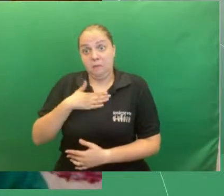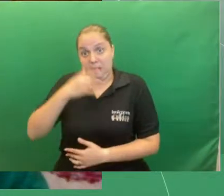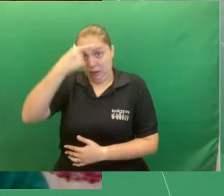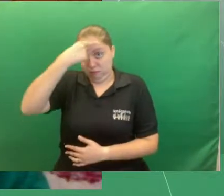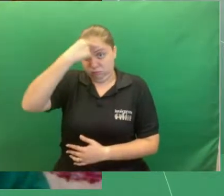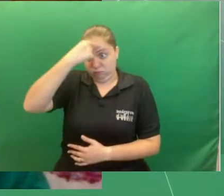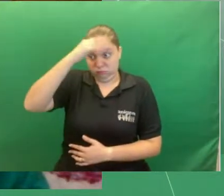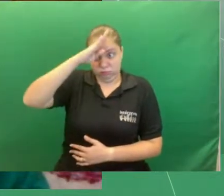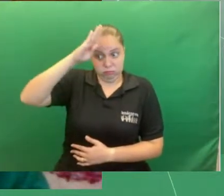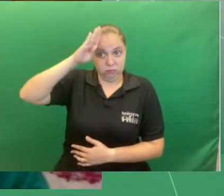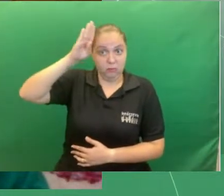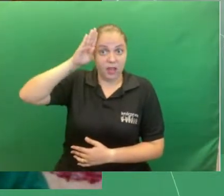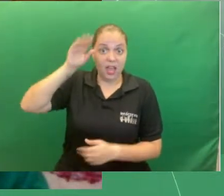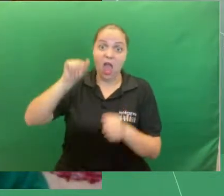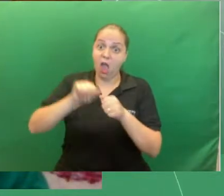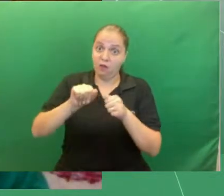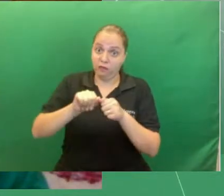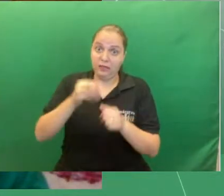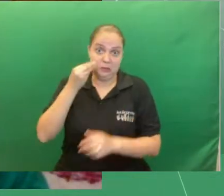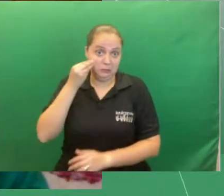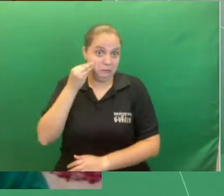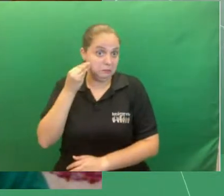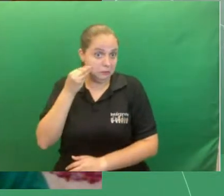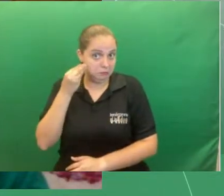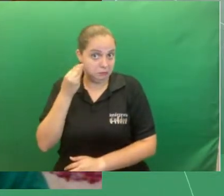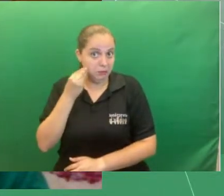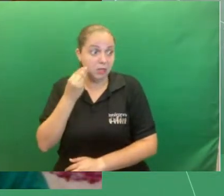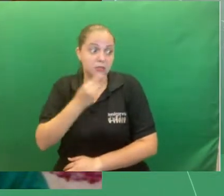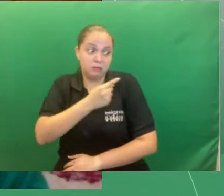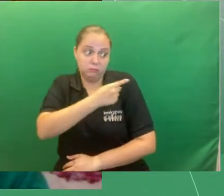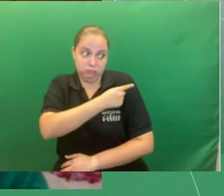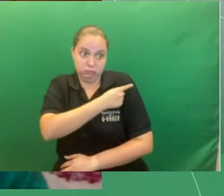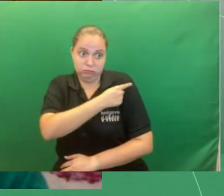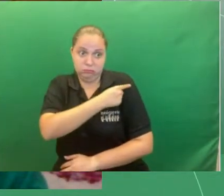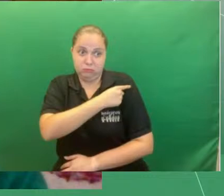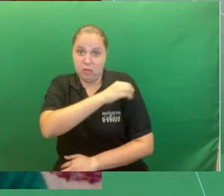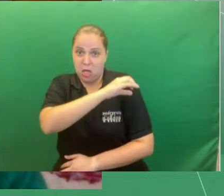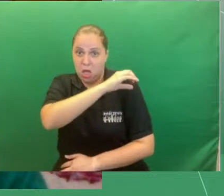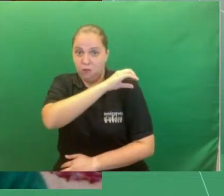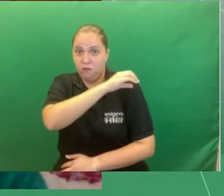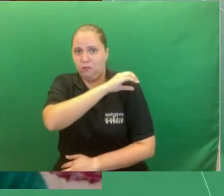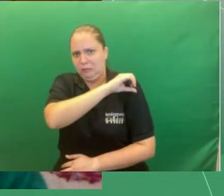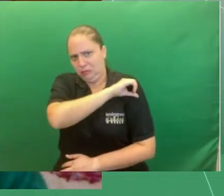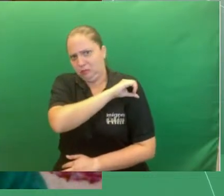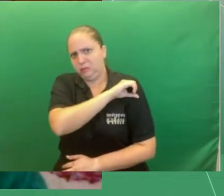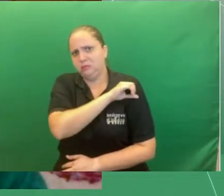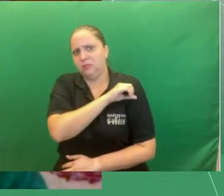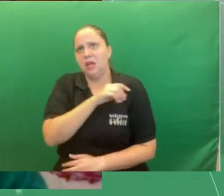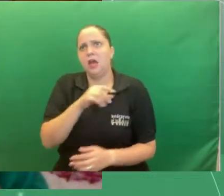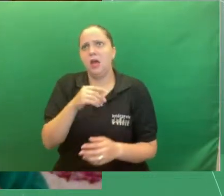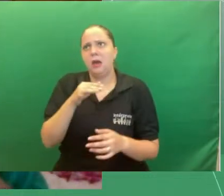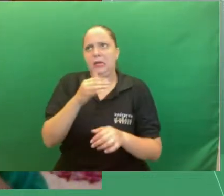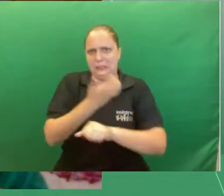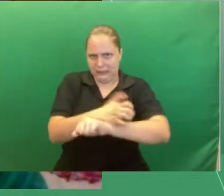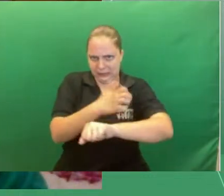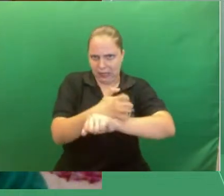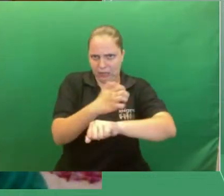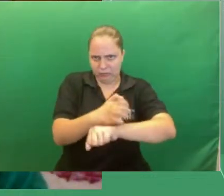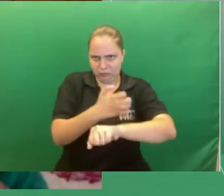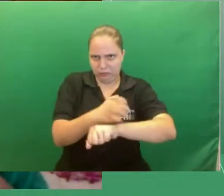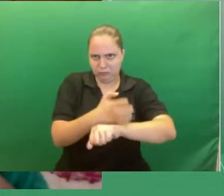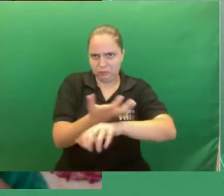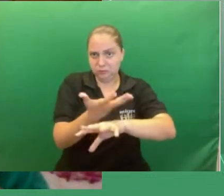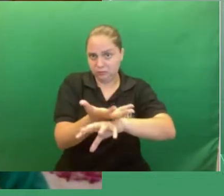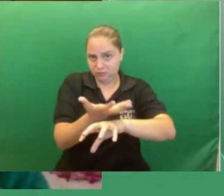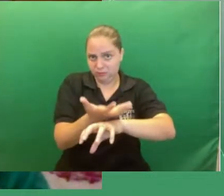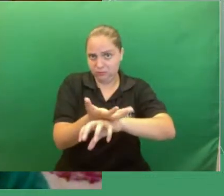certo confesso que quando eu fiz um plano de ensino para disciplina de estágio e eu dei essa aula